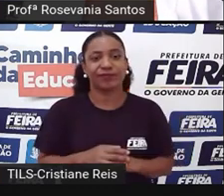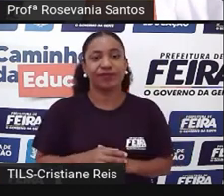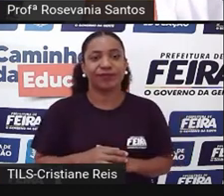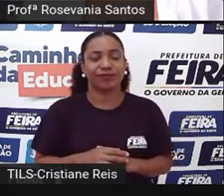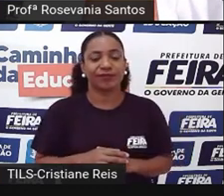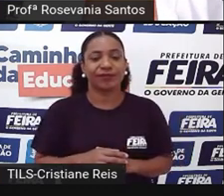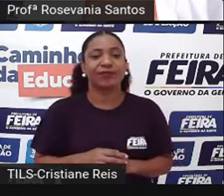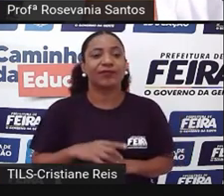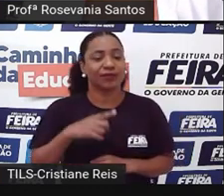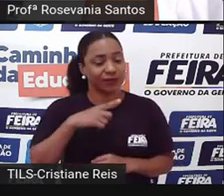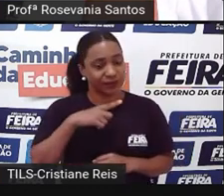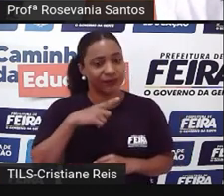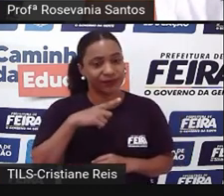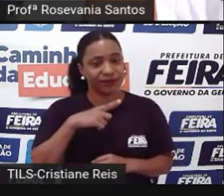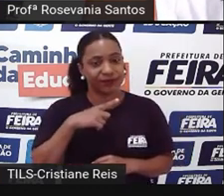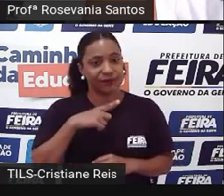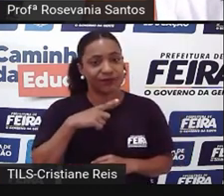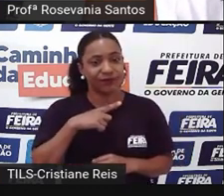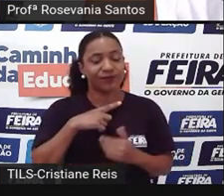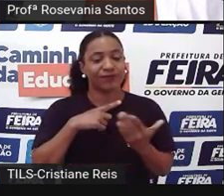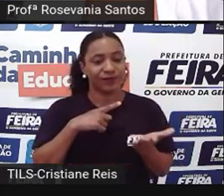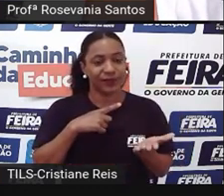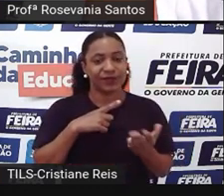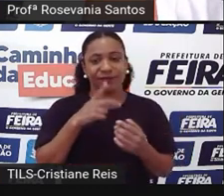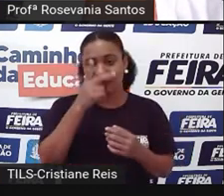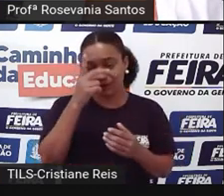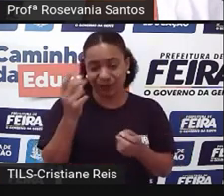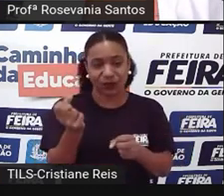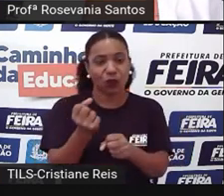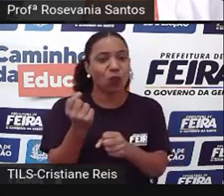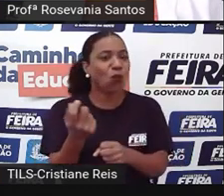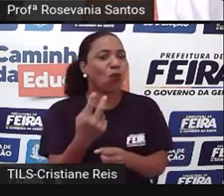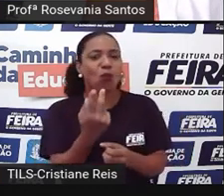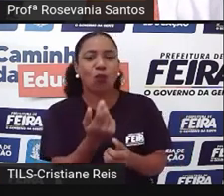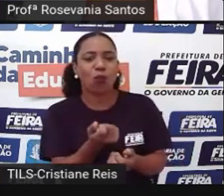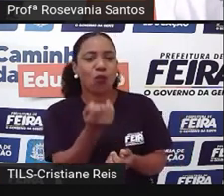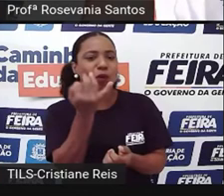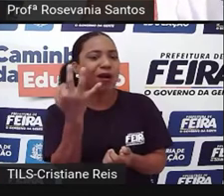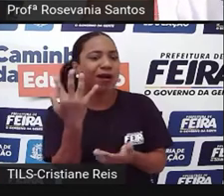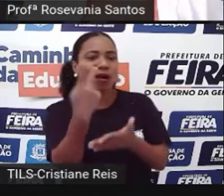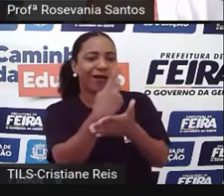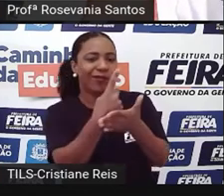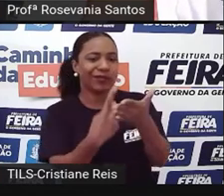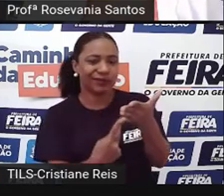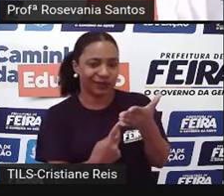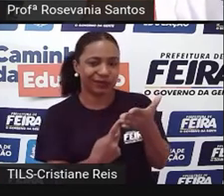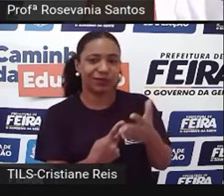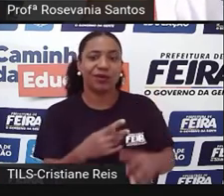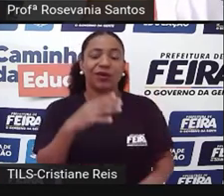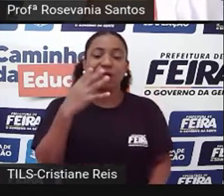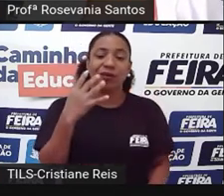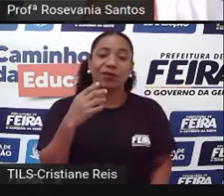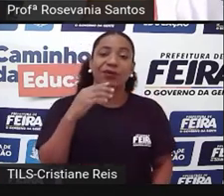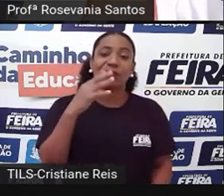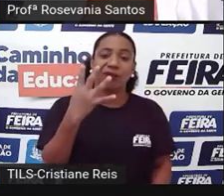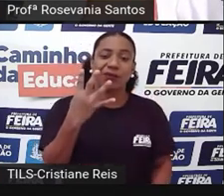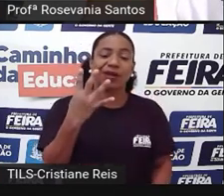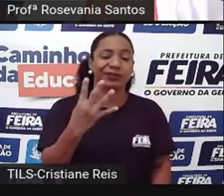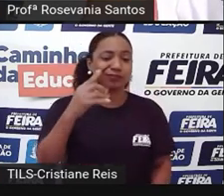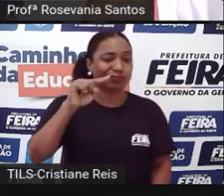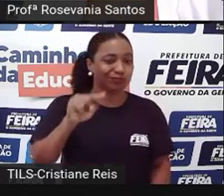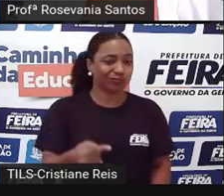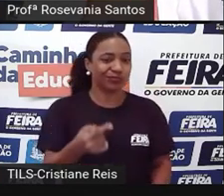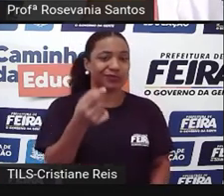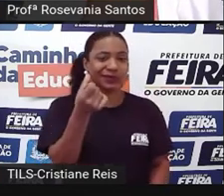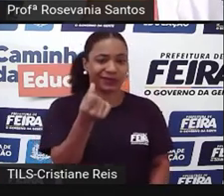aqui é o preço, né, do valor da obra, né, 4 bilhões, 600 milhões para você fazer essa obra aí,